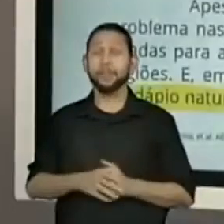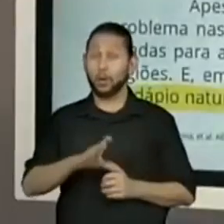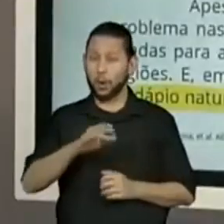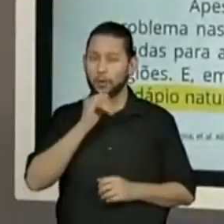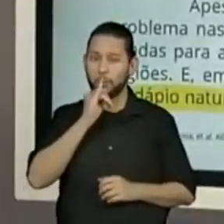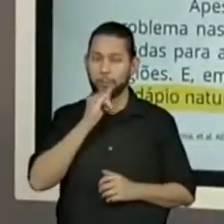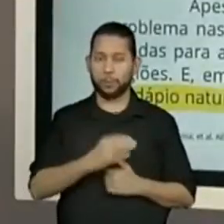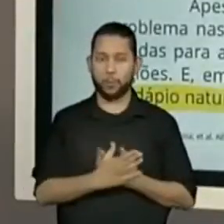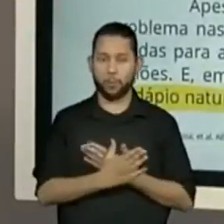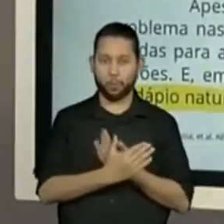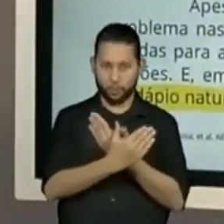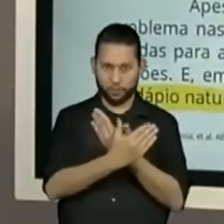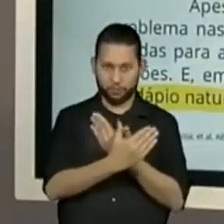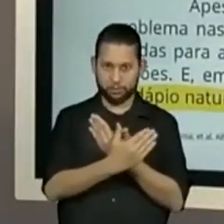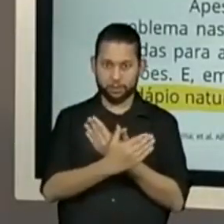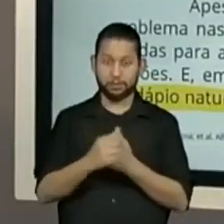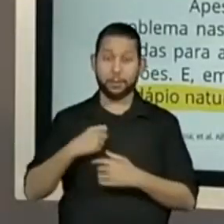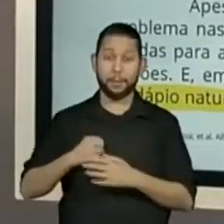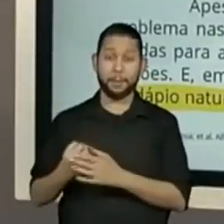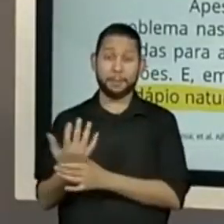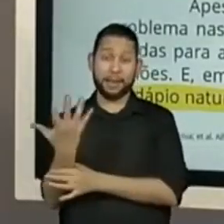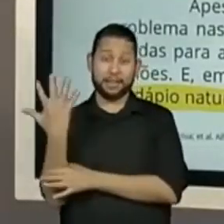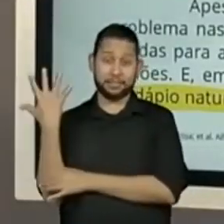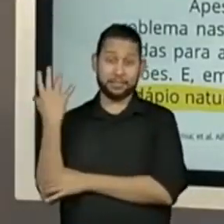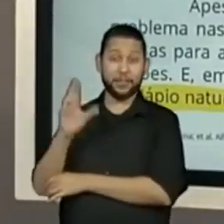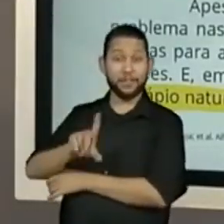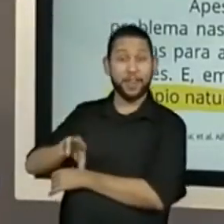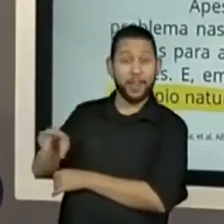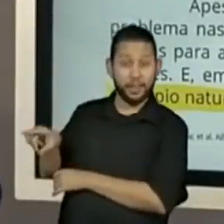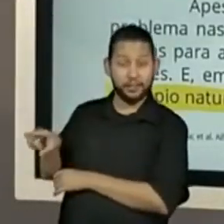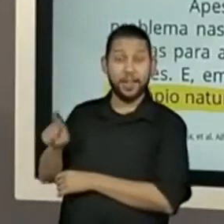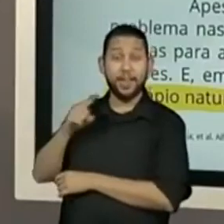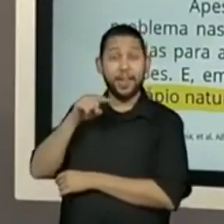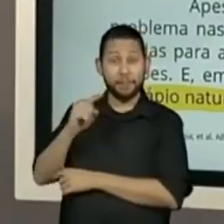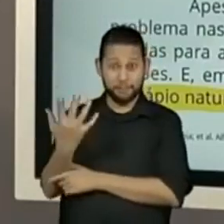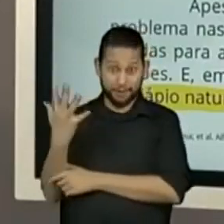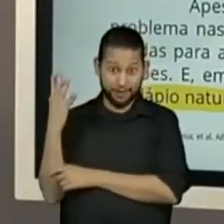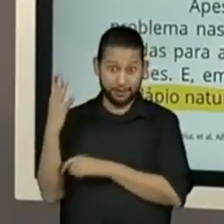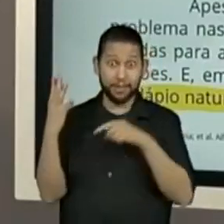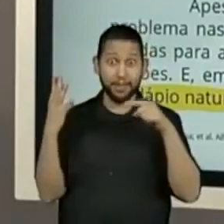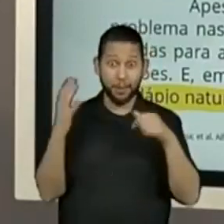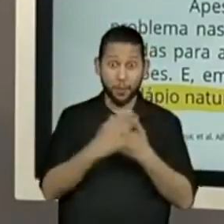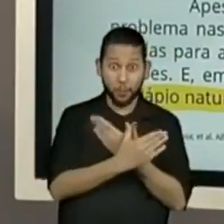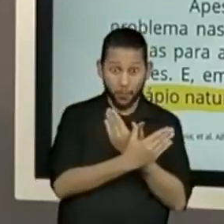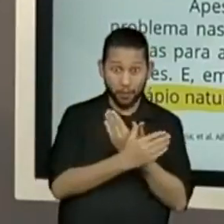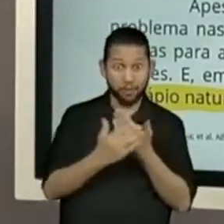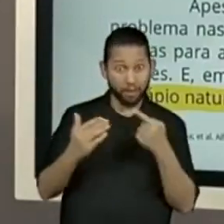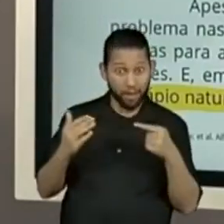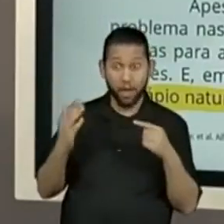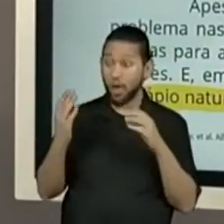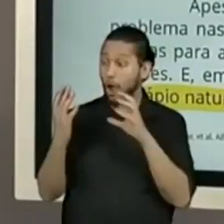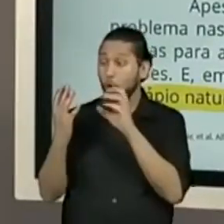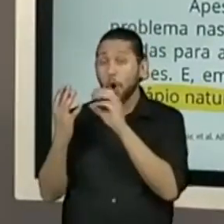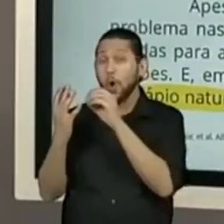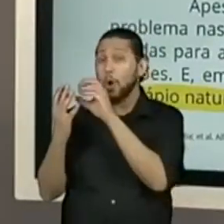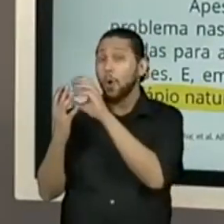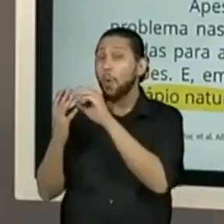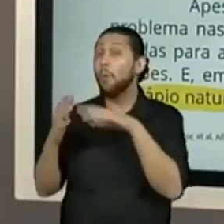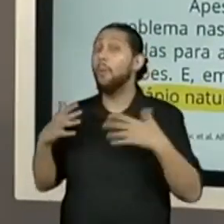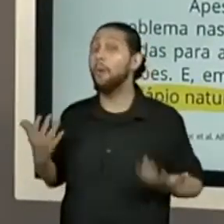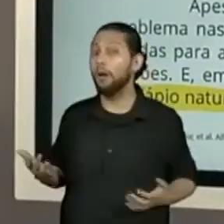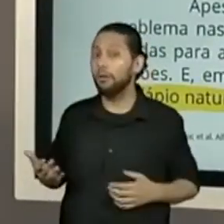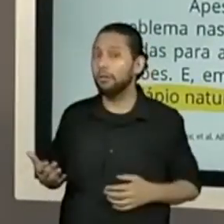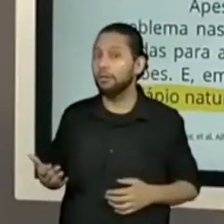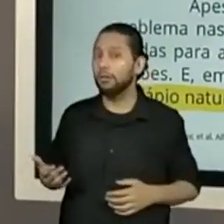elas comem? E aí está falando que as plantas, as árvores estrangeiras, não fazem parte do